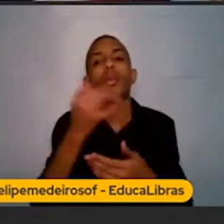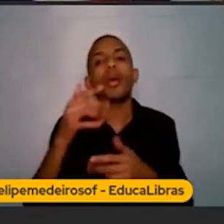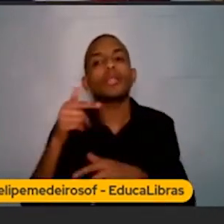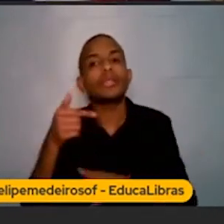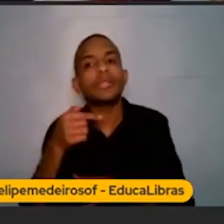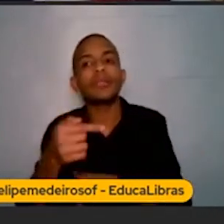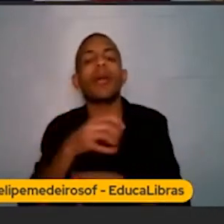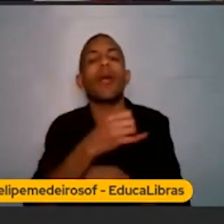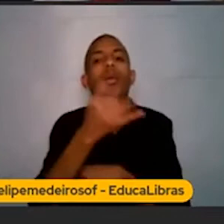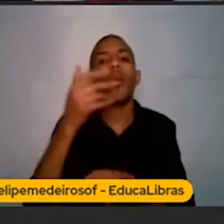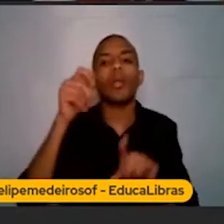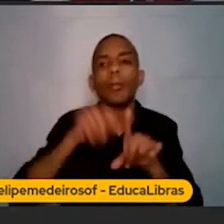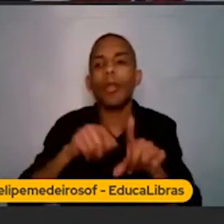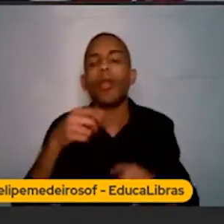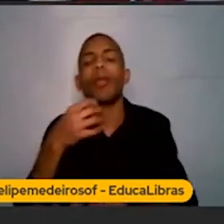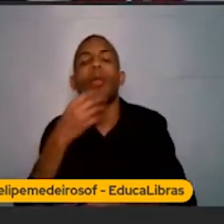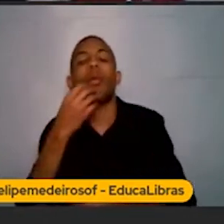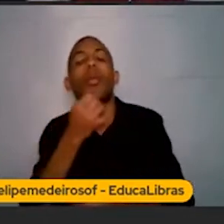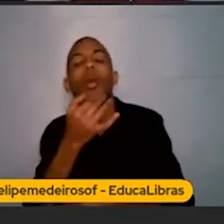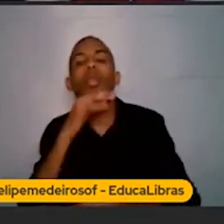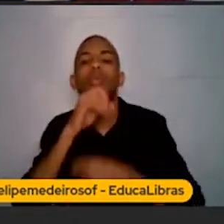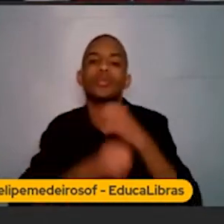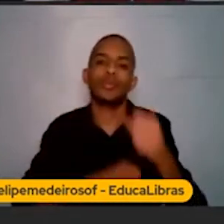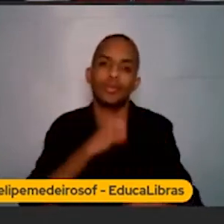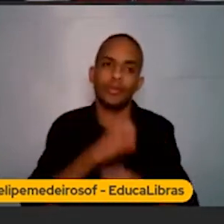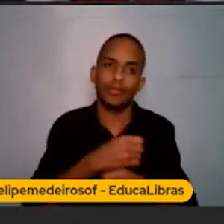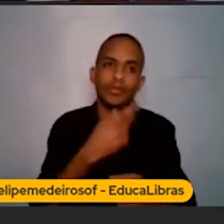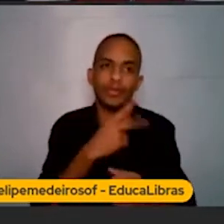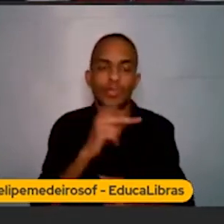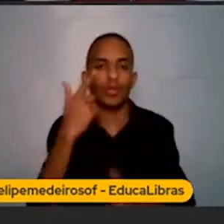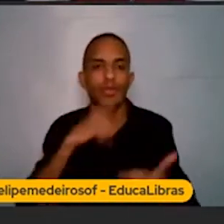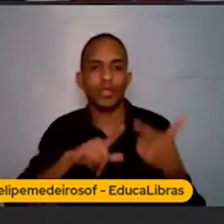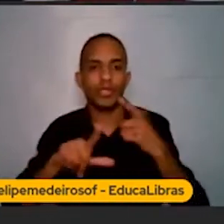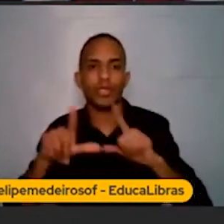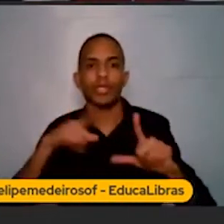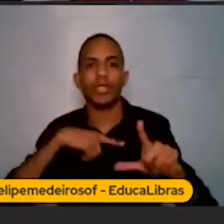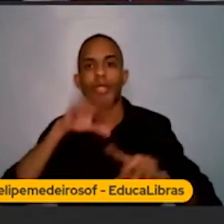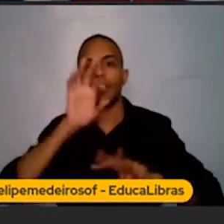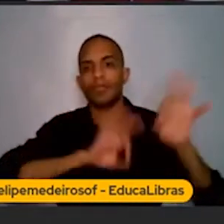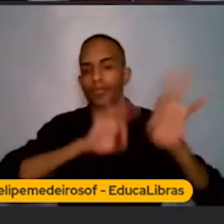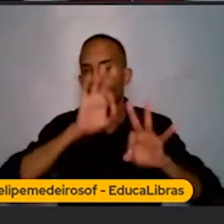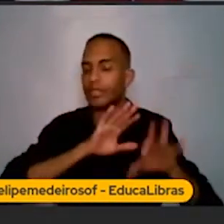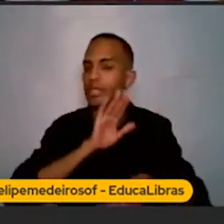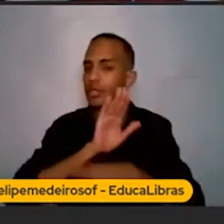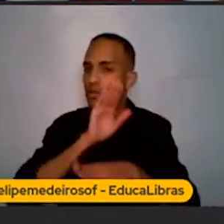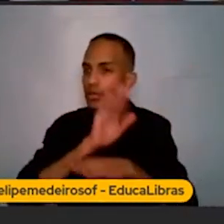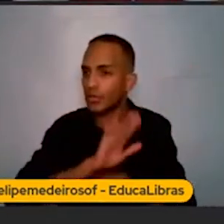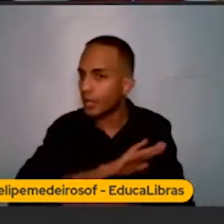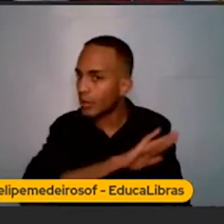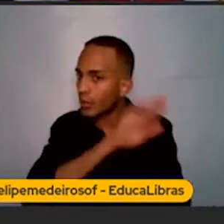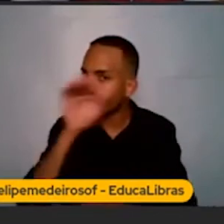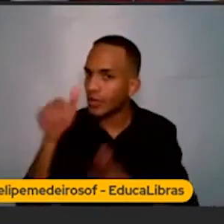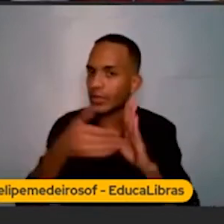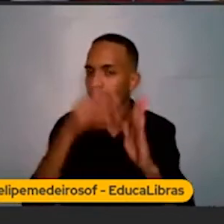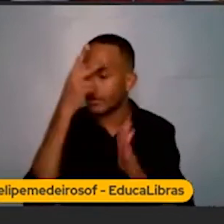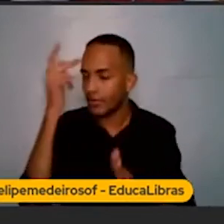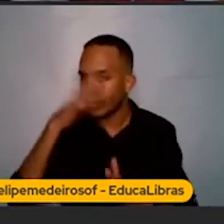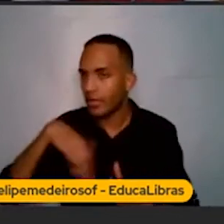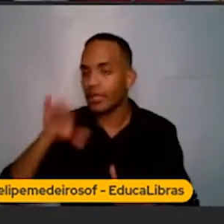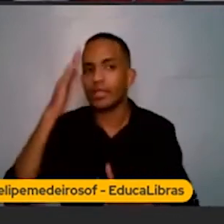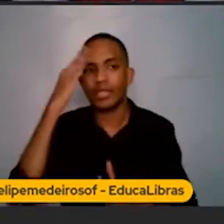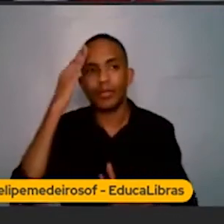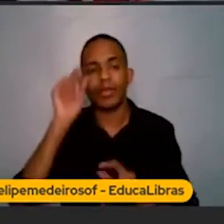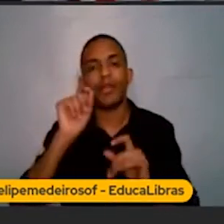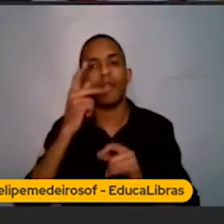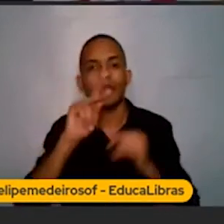Quantas vezes por mês? Quantas vezes por ano? Então, assim, você consegue ter um planejamento justamente para ajudar todo mundo a saber que